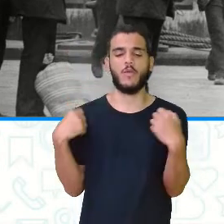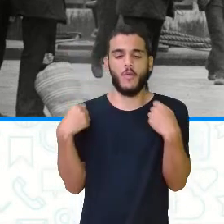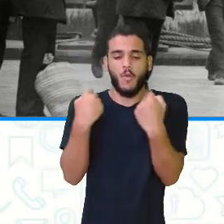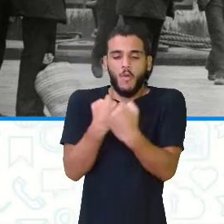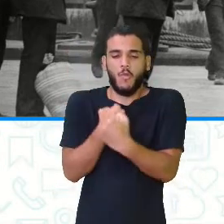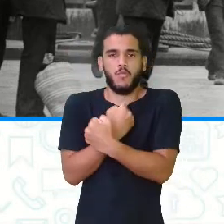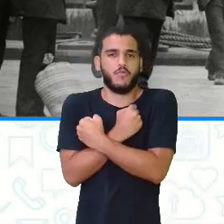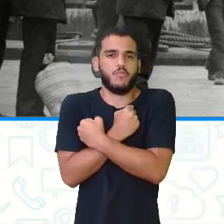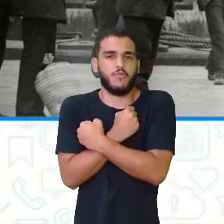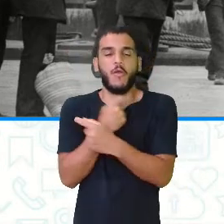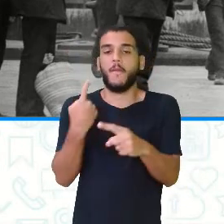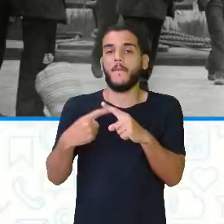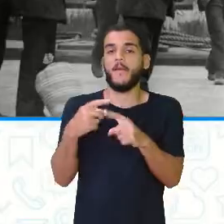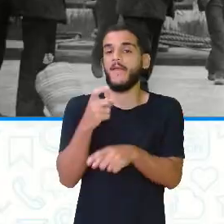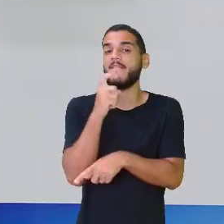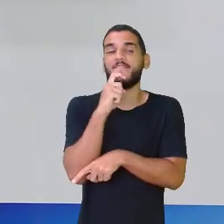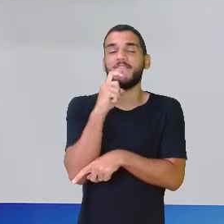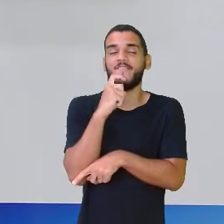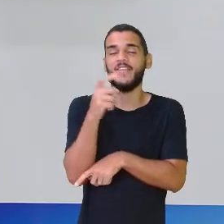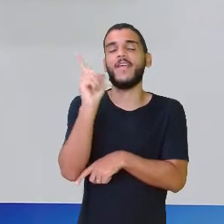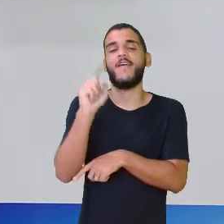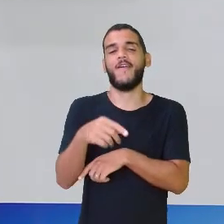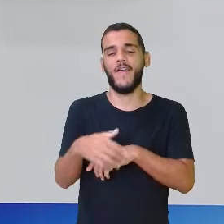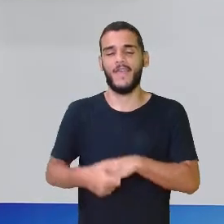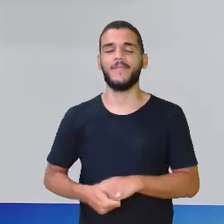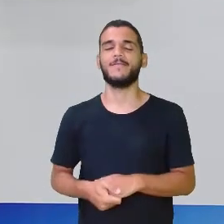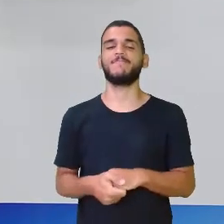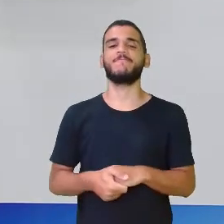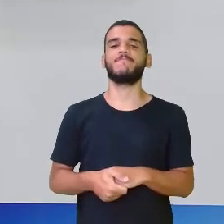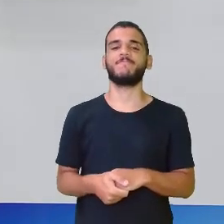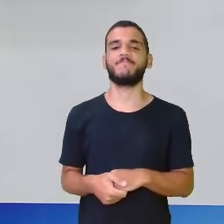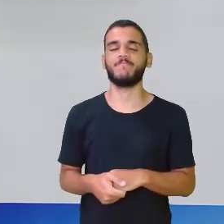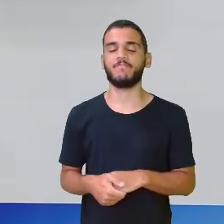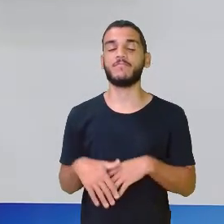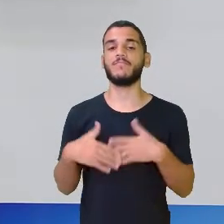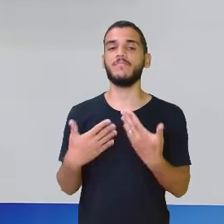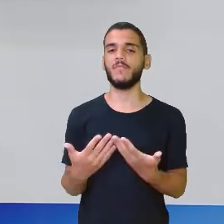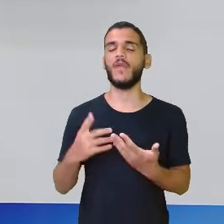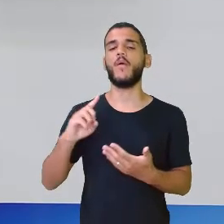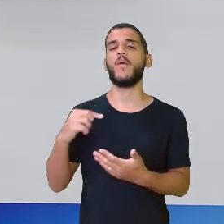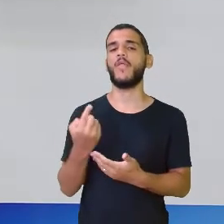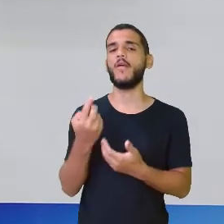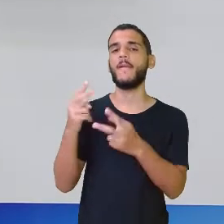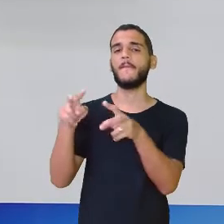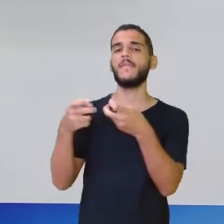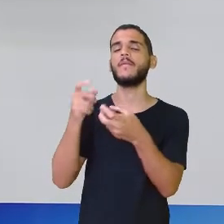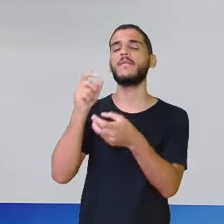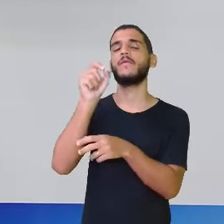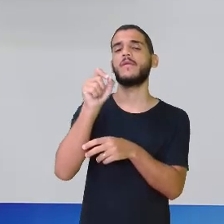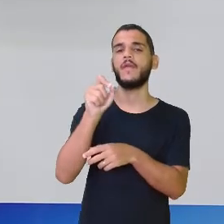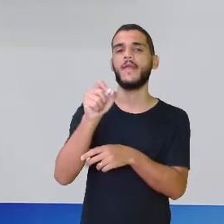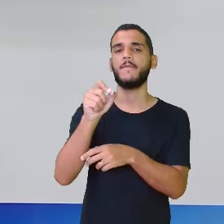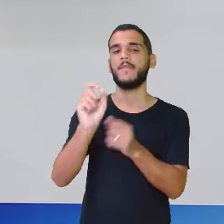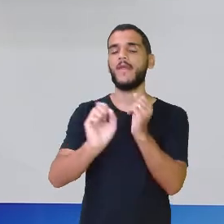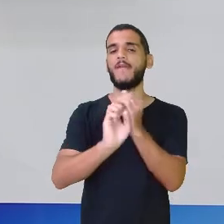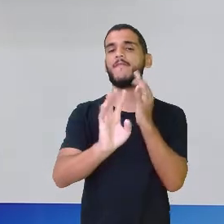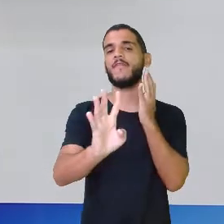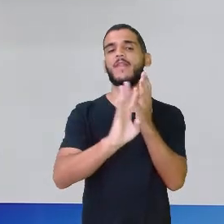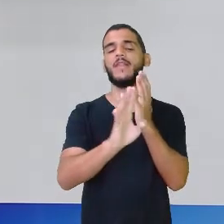frio. bastante frio onde foi tirada essa foto. E a gente percebe que nessa fila aí só tem homens.